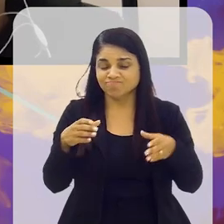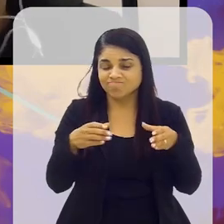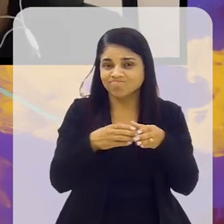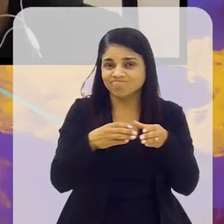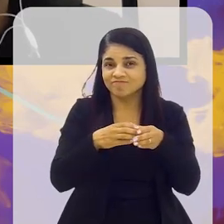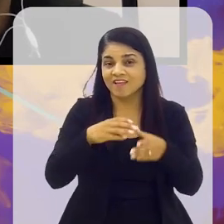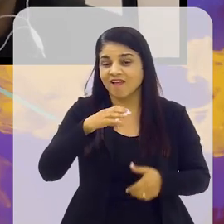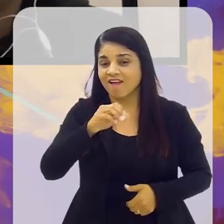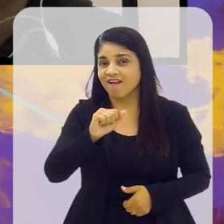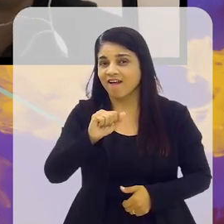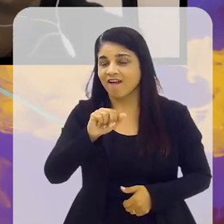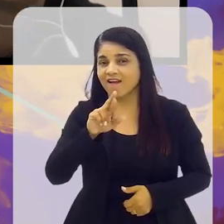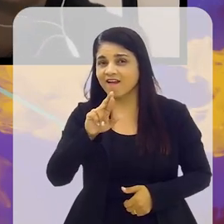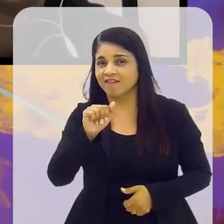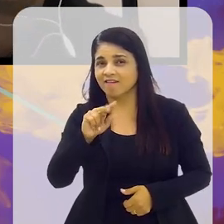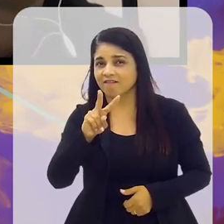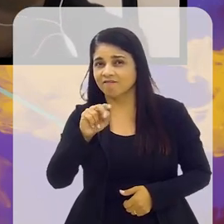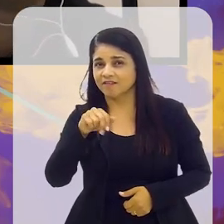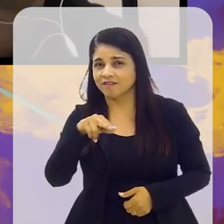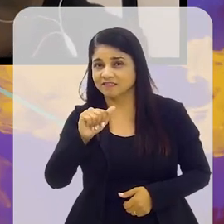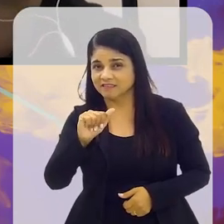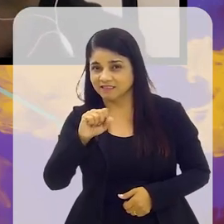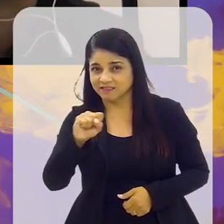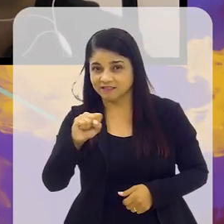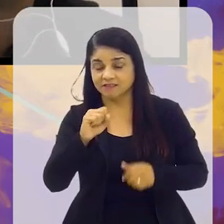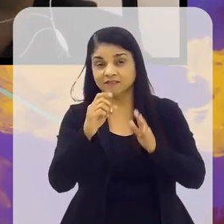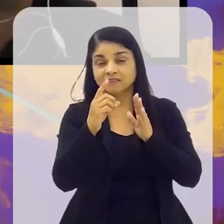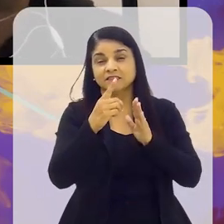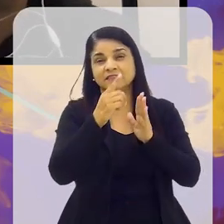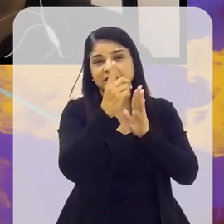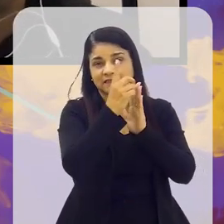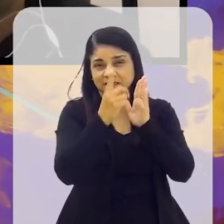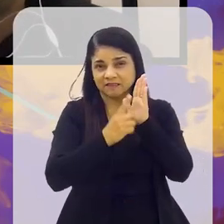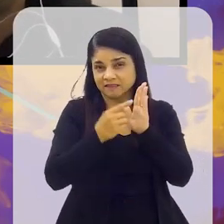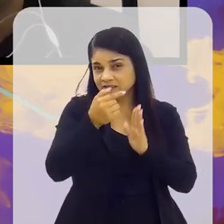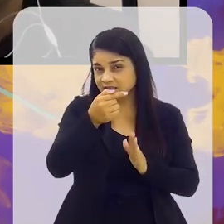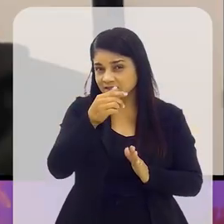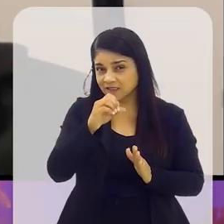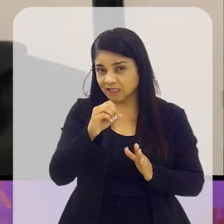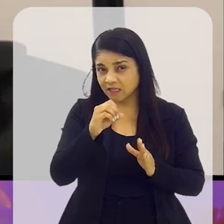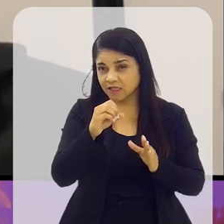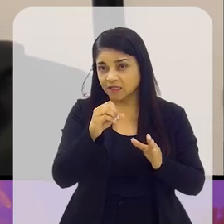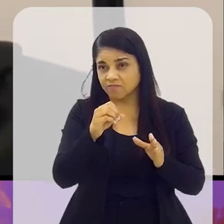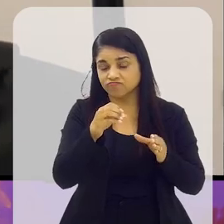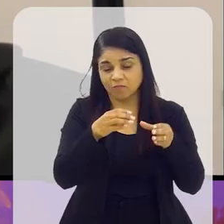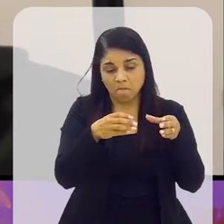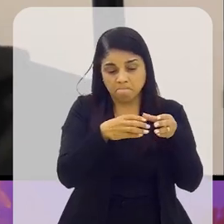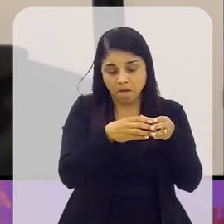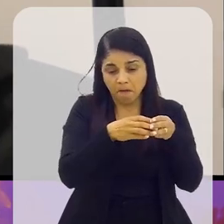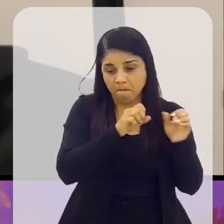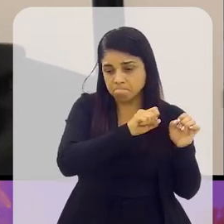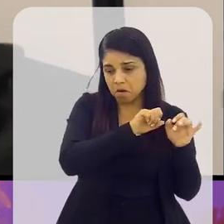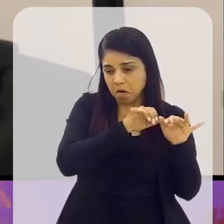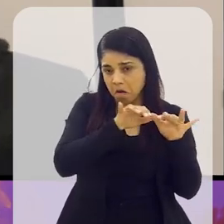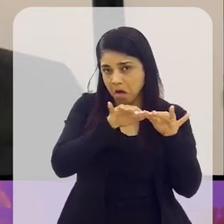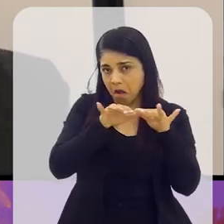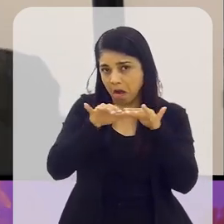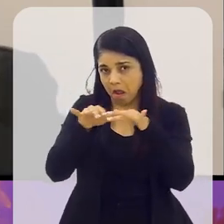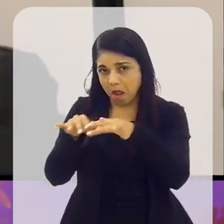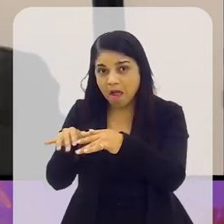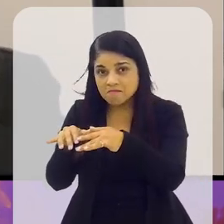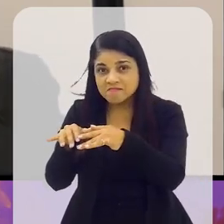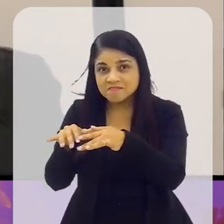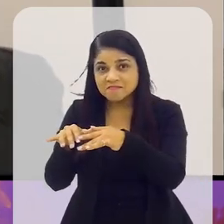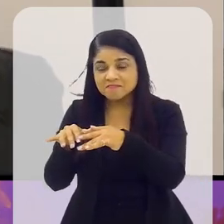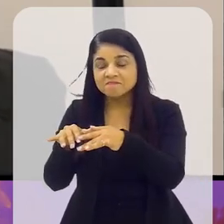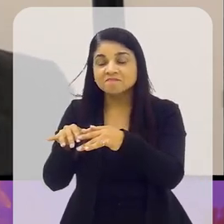caravanas, né? Então, de repente, você passa a ter na década de 70, uma, é, é, torcedor, grandes deslocamentos em massa, maior do